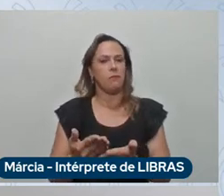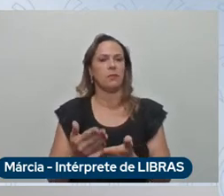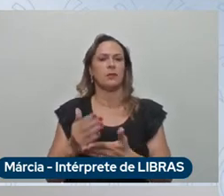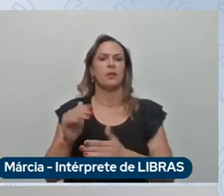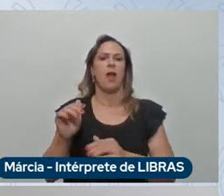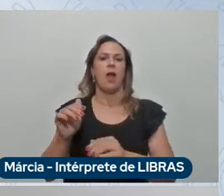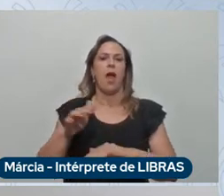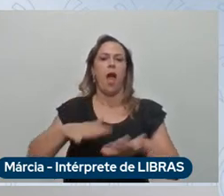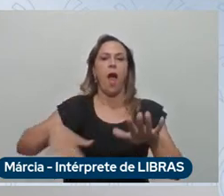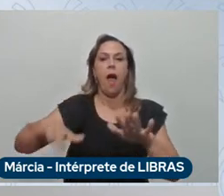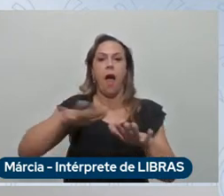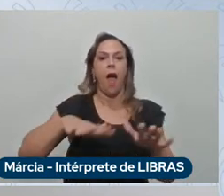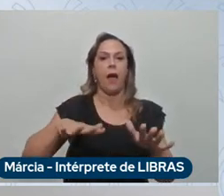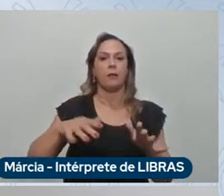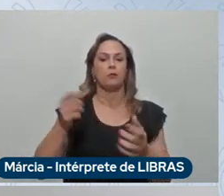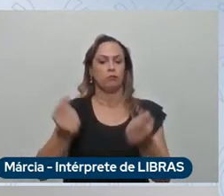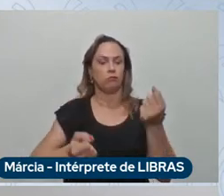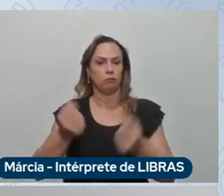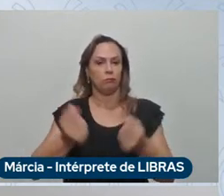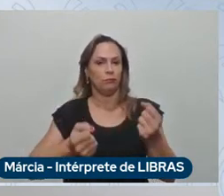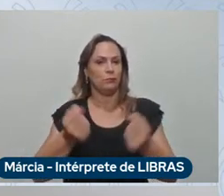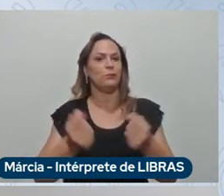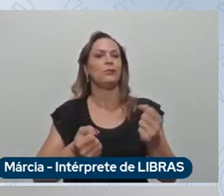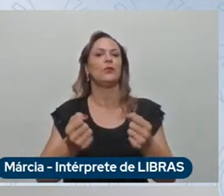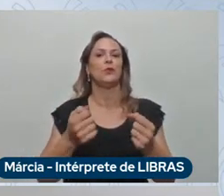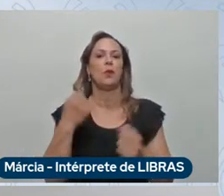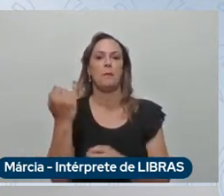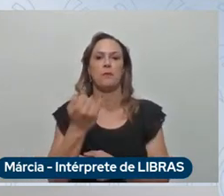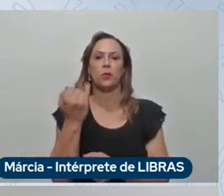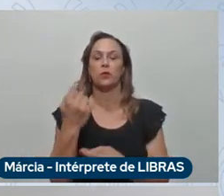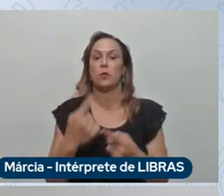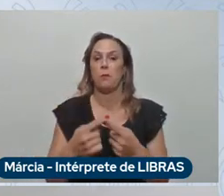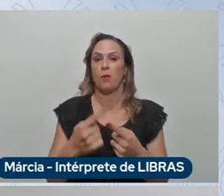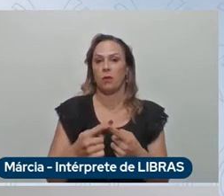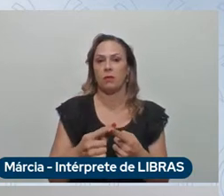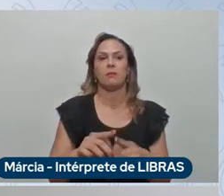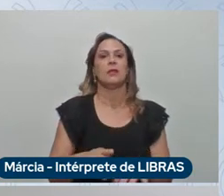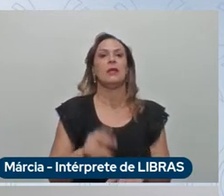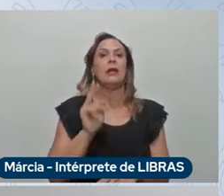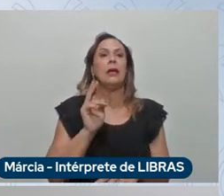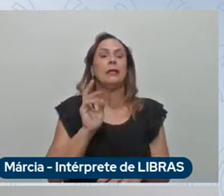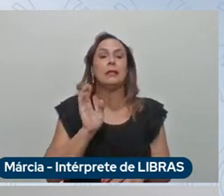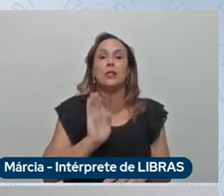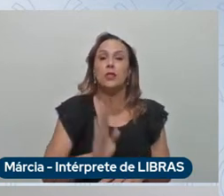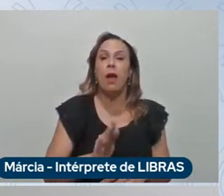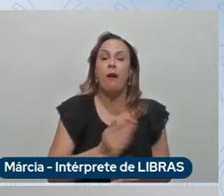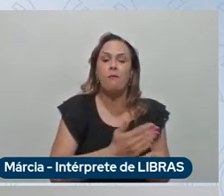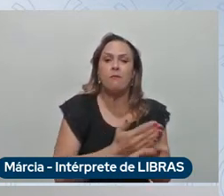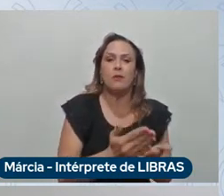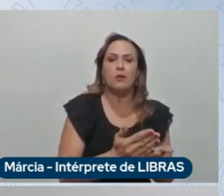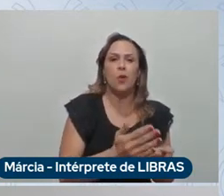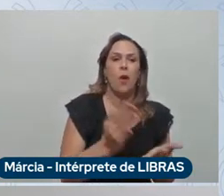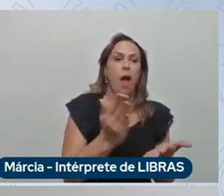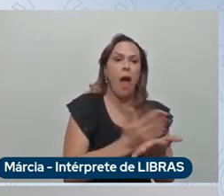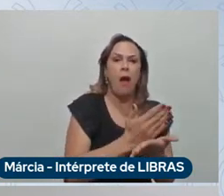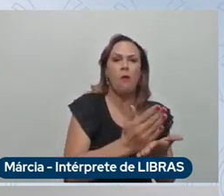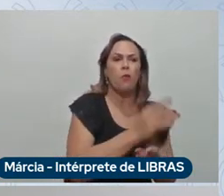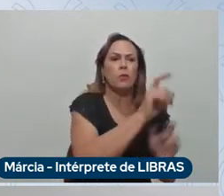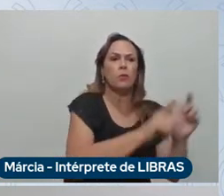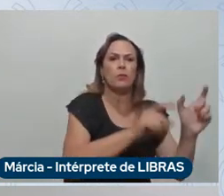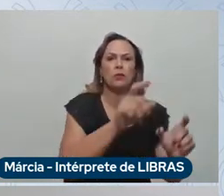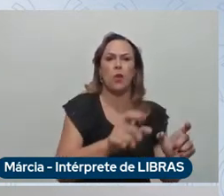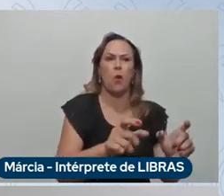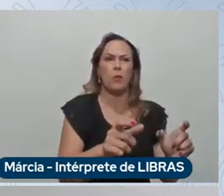cada vez mais a posse do carro para alguma parte da sociedade é menos interessante que o uso